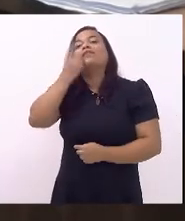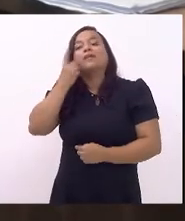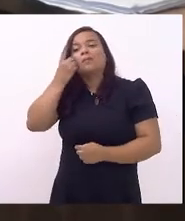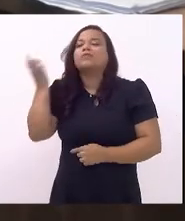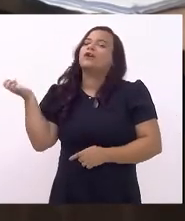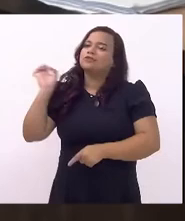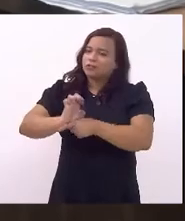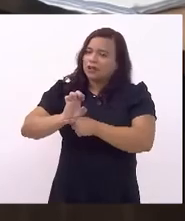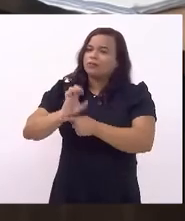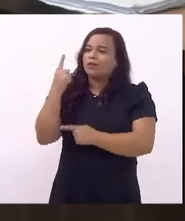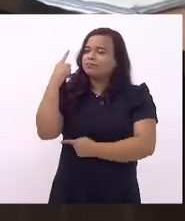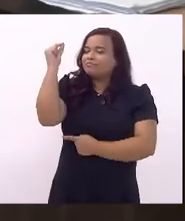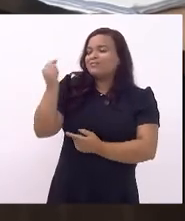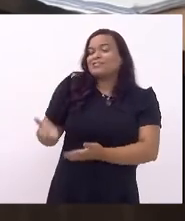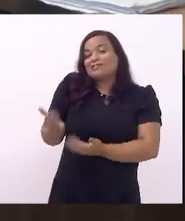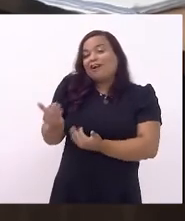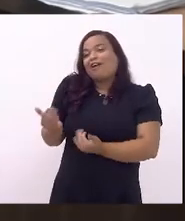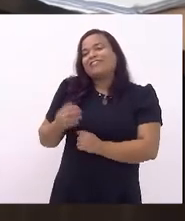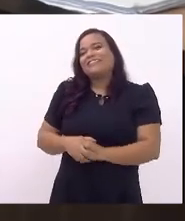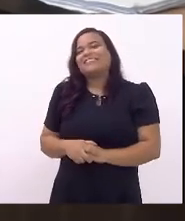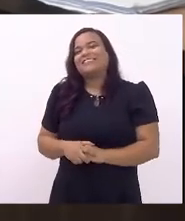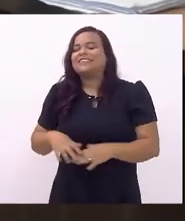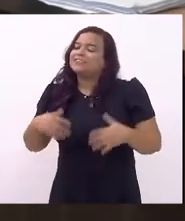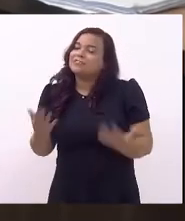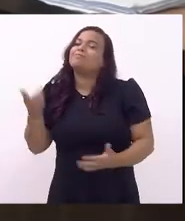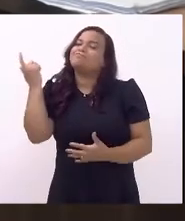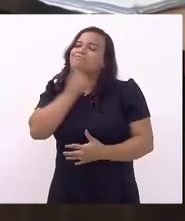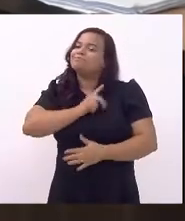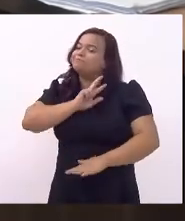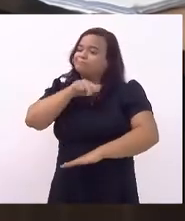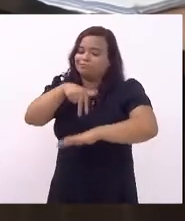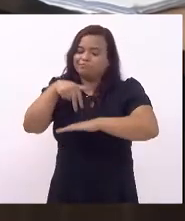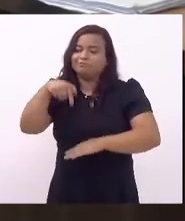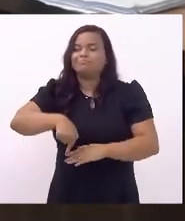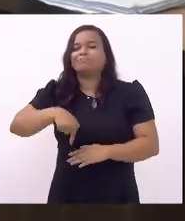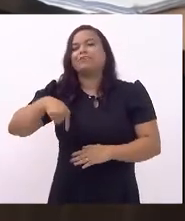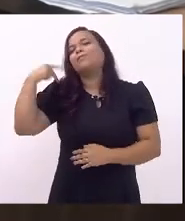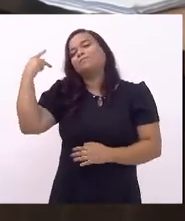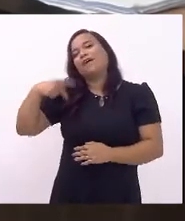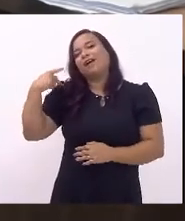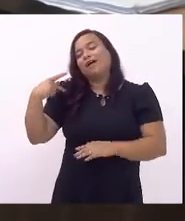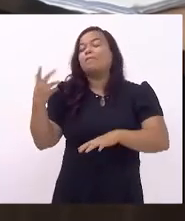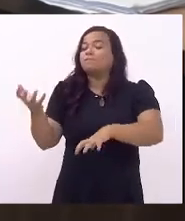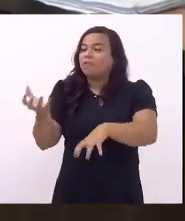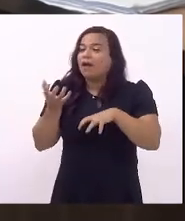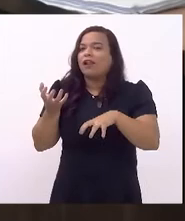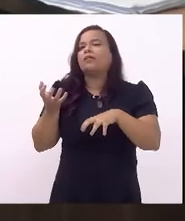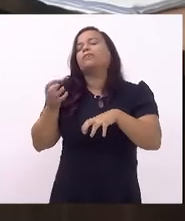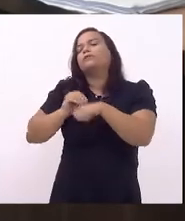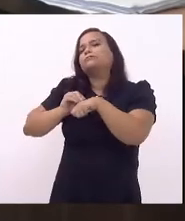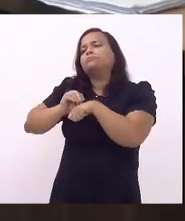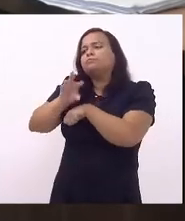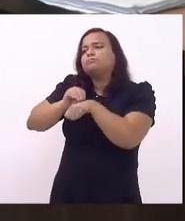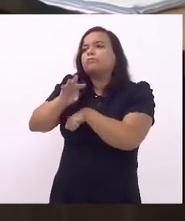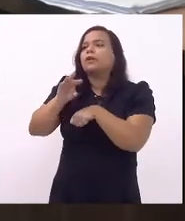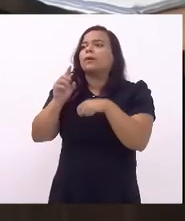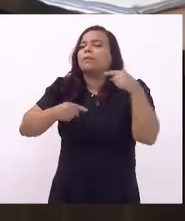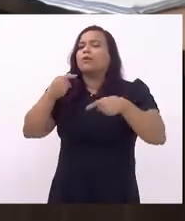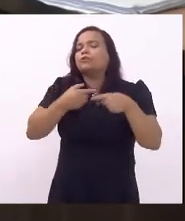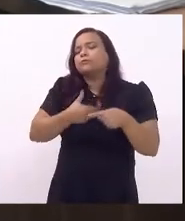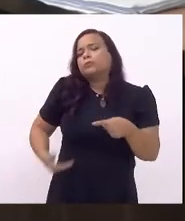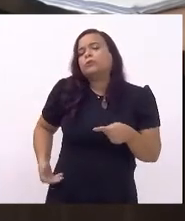eleita jovem e que conseguiu ocupar esse espaço aqui do parlamento, produzindo política pública, apresentando